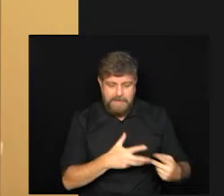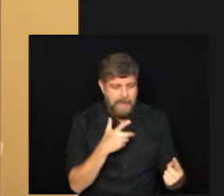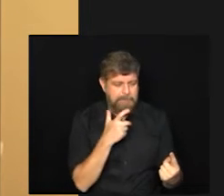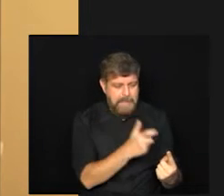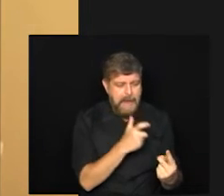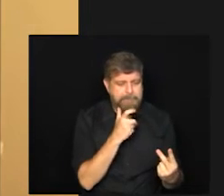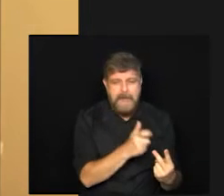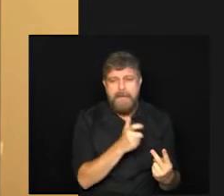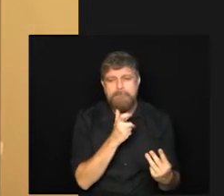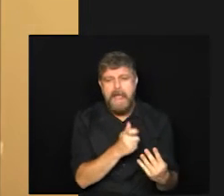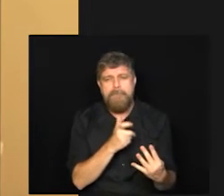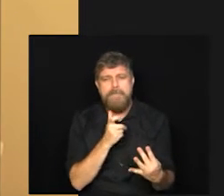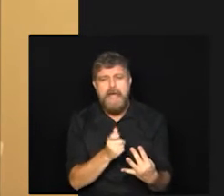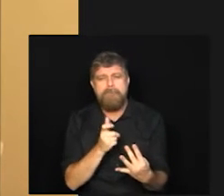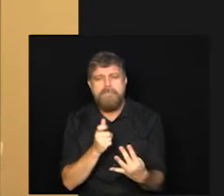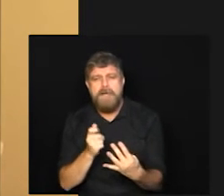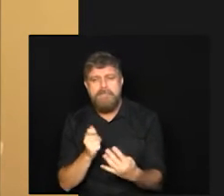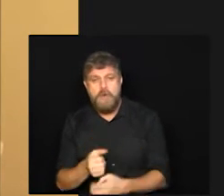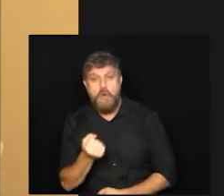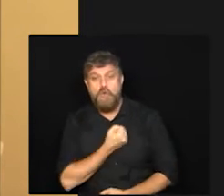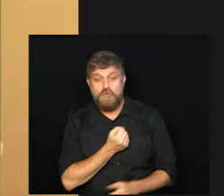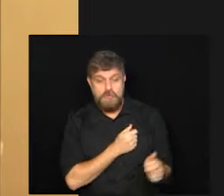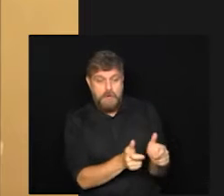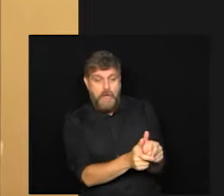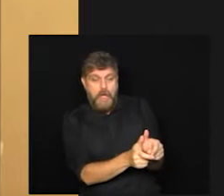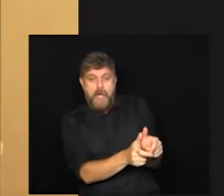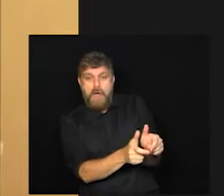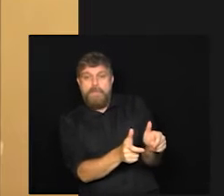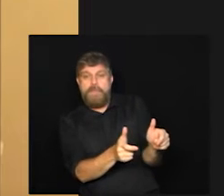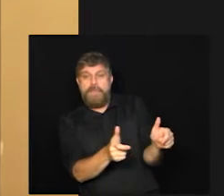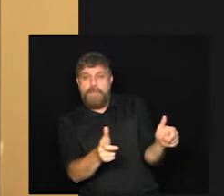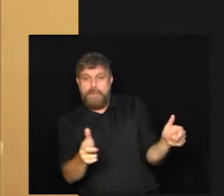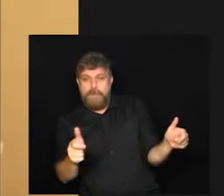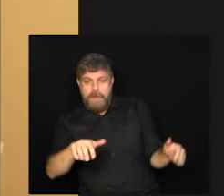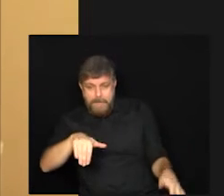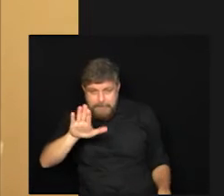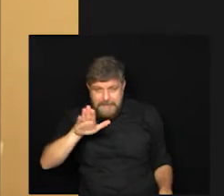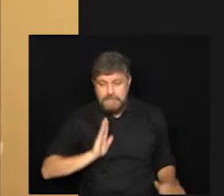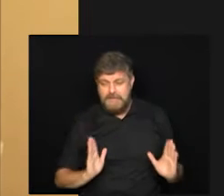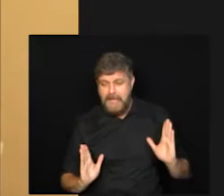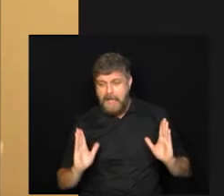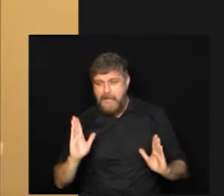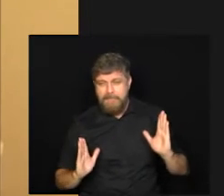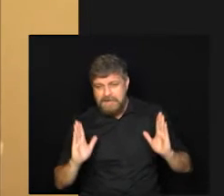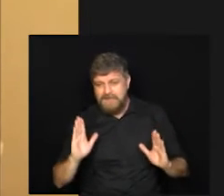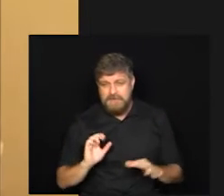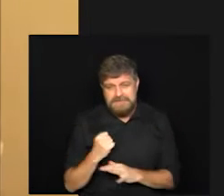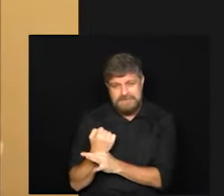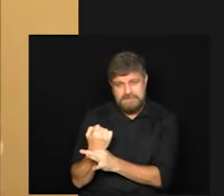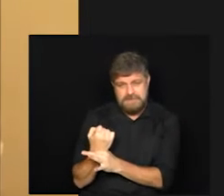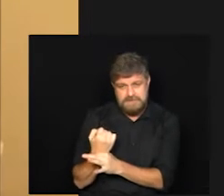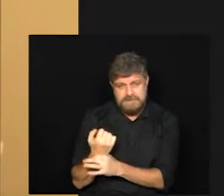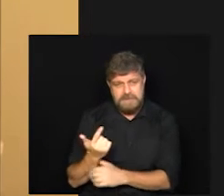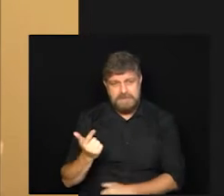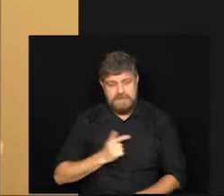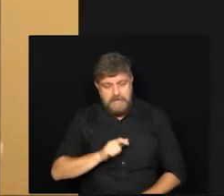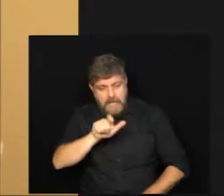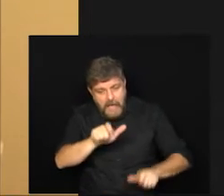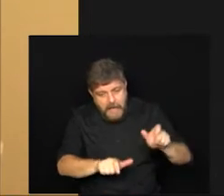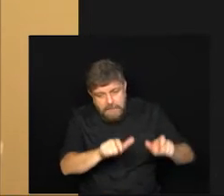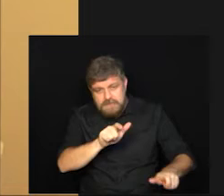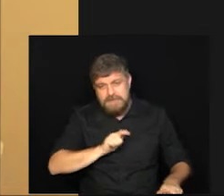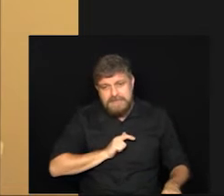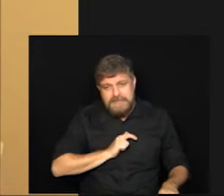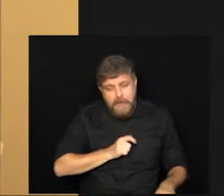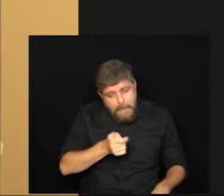possibilidade de vacinar o maior número de pessoas no intervalo de segurança que a pessoa possa estar